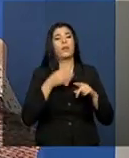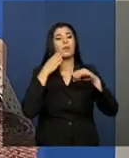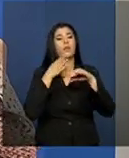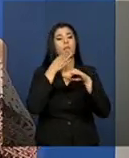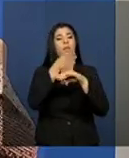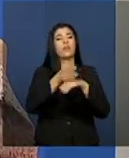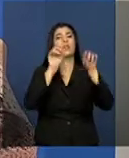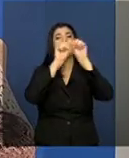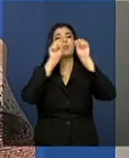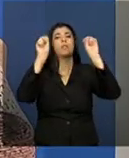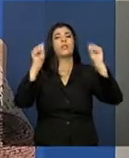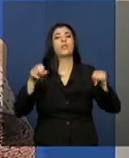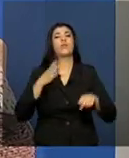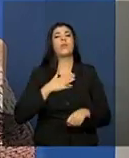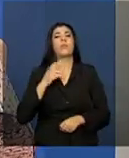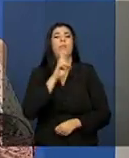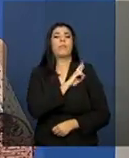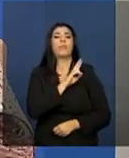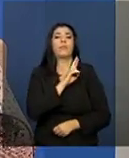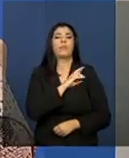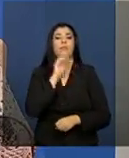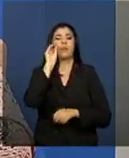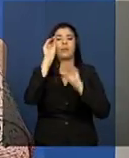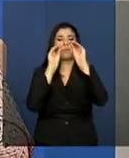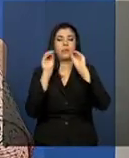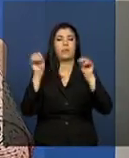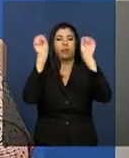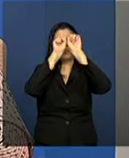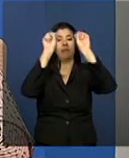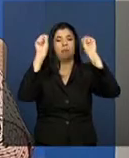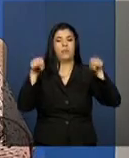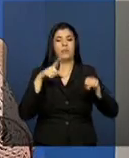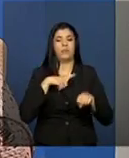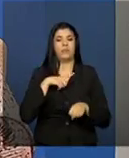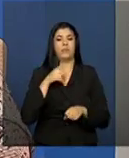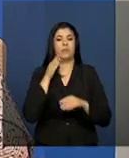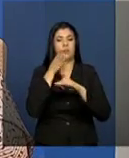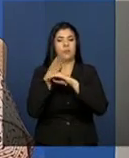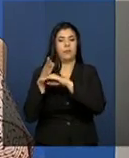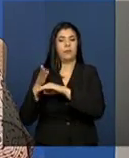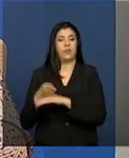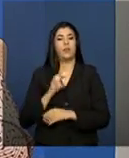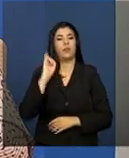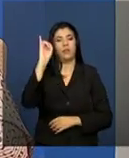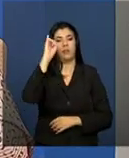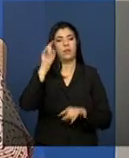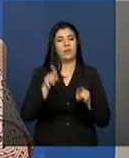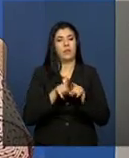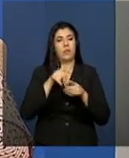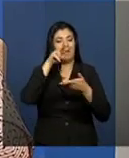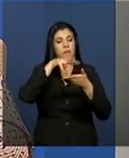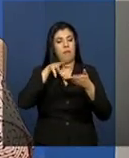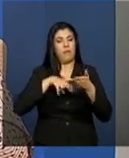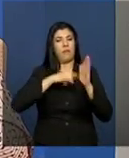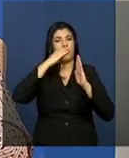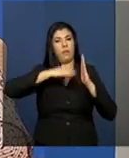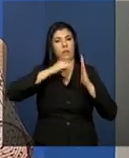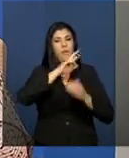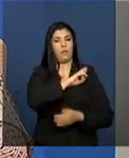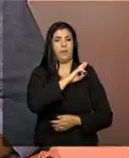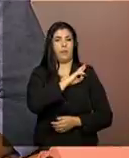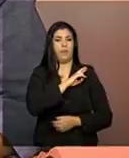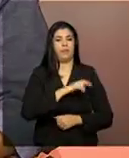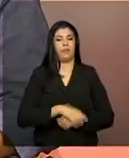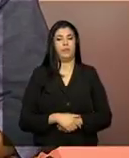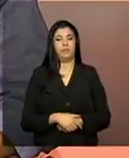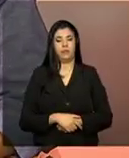sistema, quais são as responsabilidades dele dentro dos sistemas que ele está entrando. É muito importante eles lerem esse termo de responsabilidade. Bom,